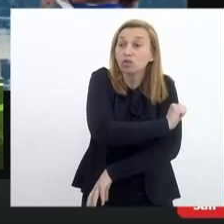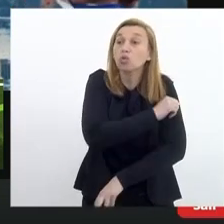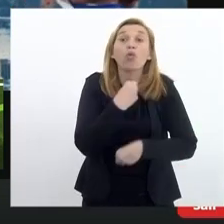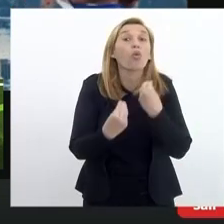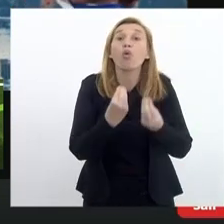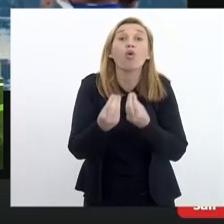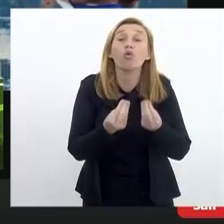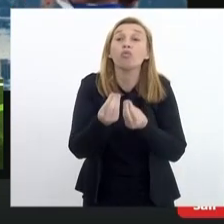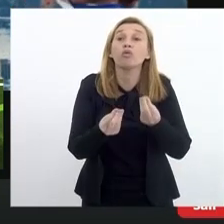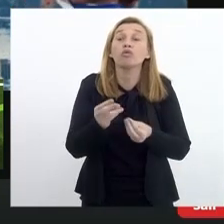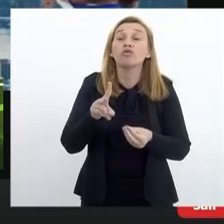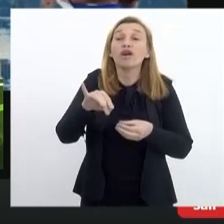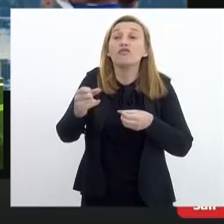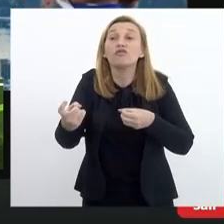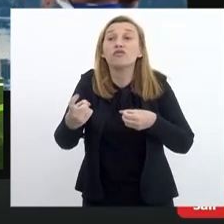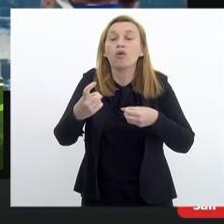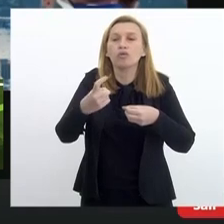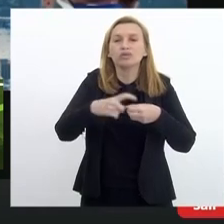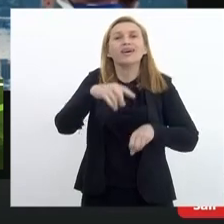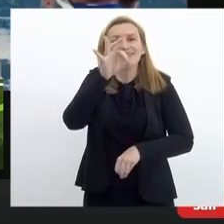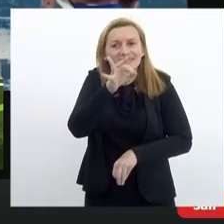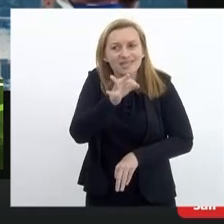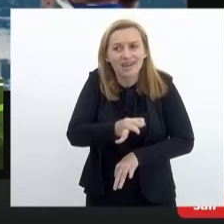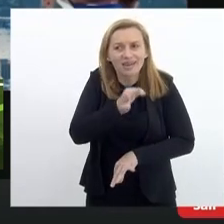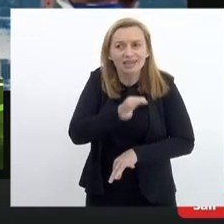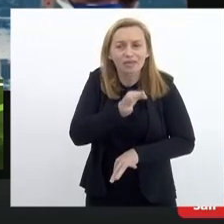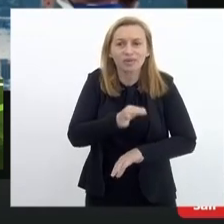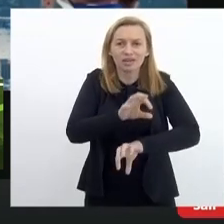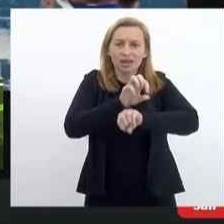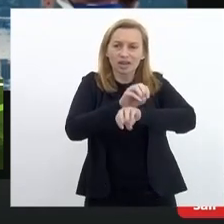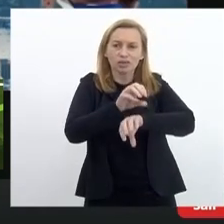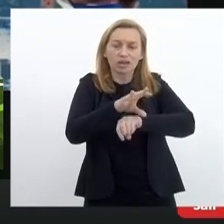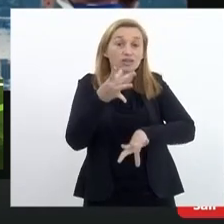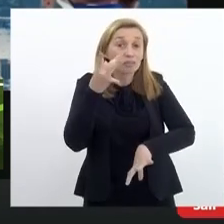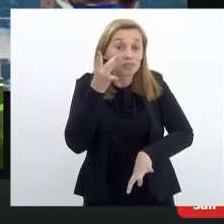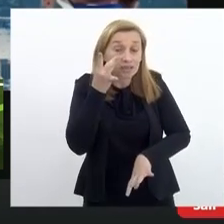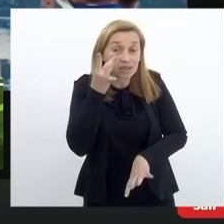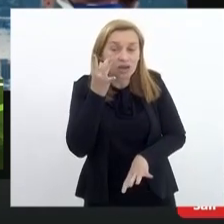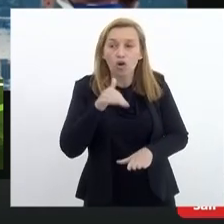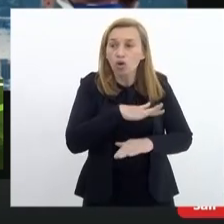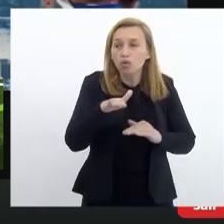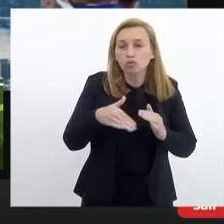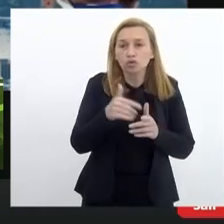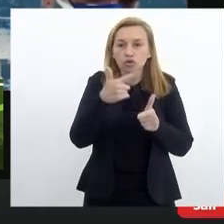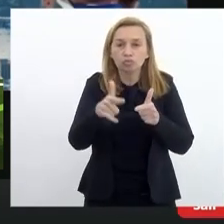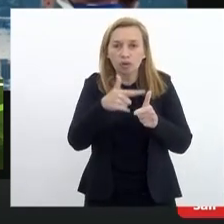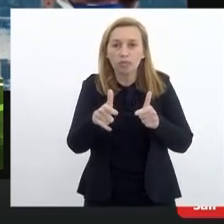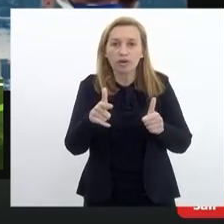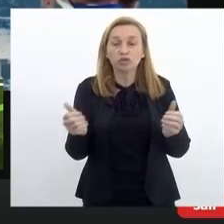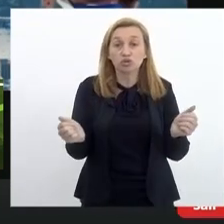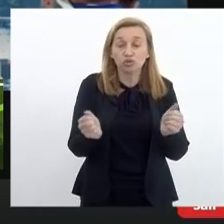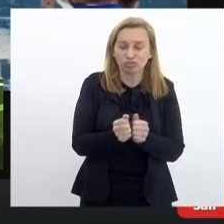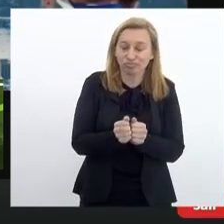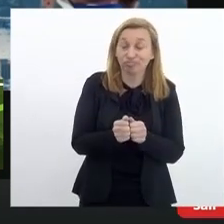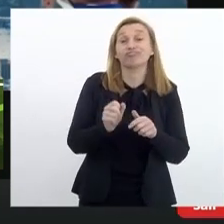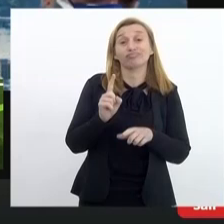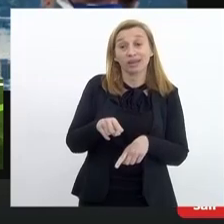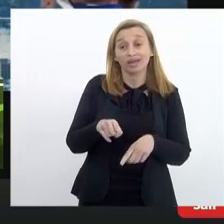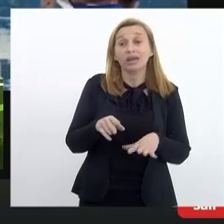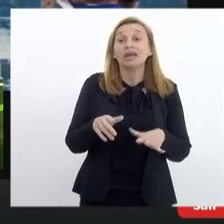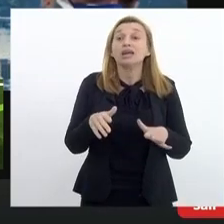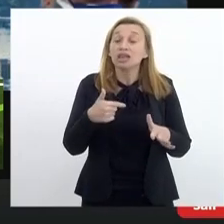a gente vai retomar né de fato a educação presencial com todos os problemas que estão envolvidos e a gente